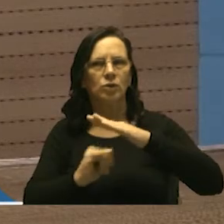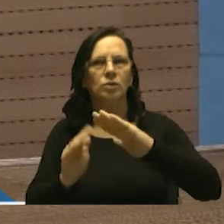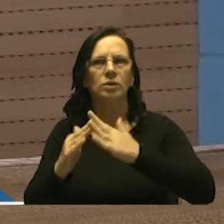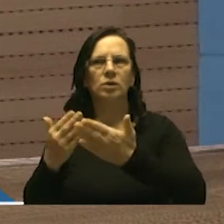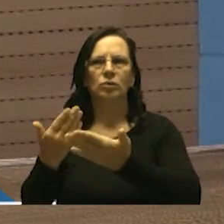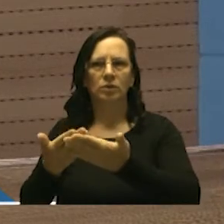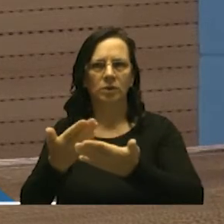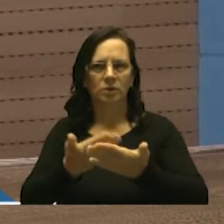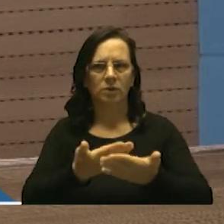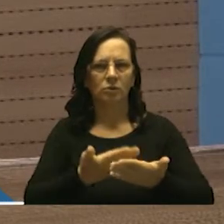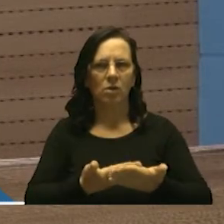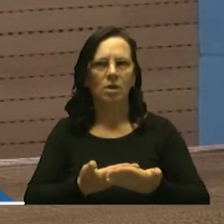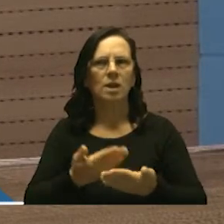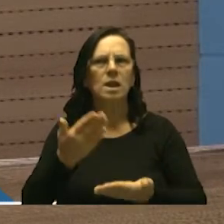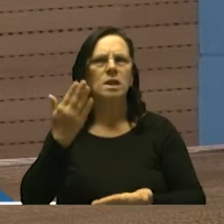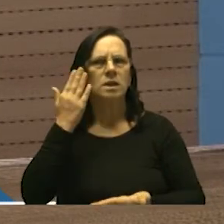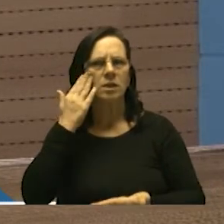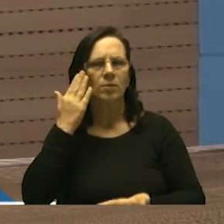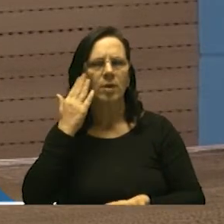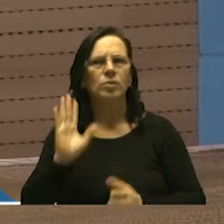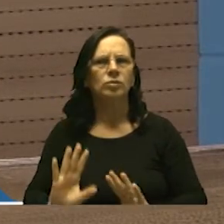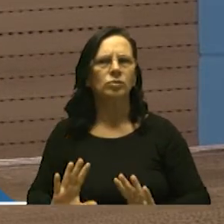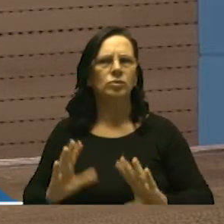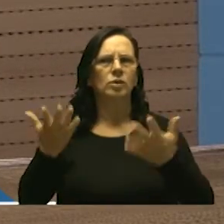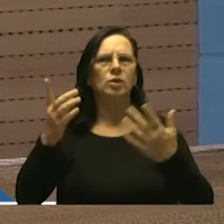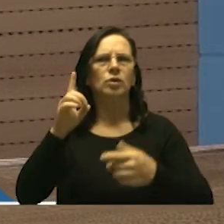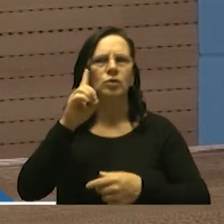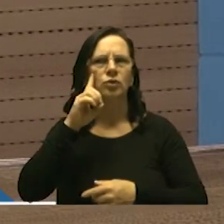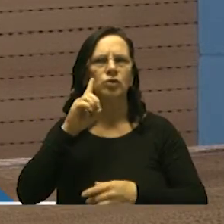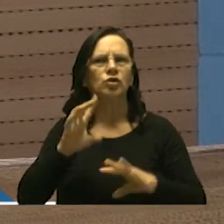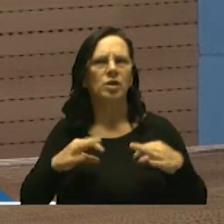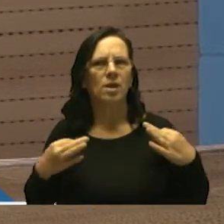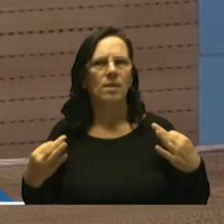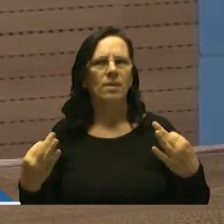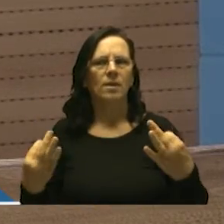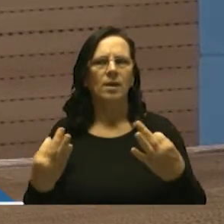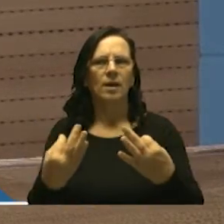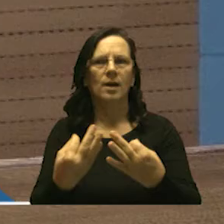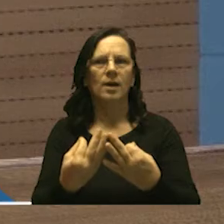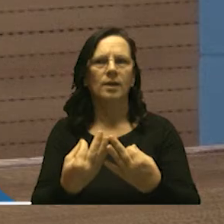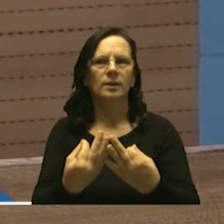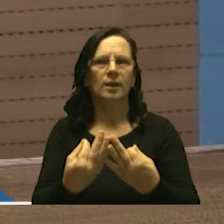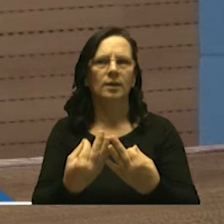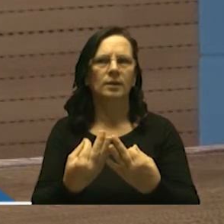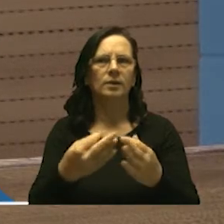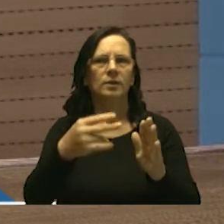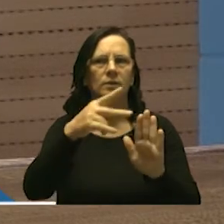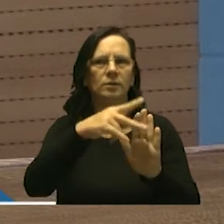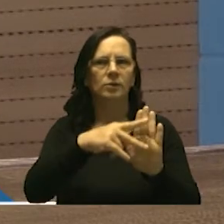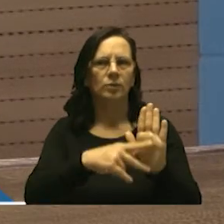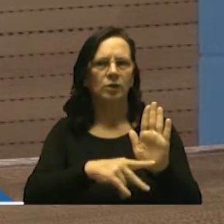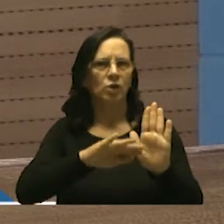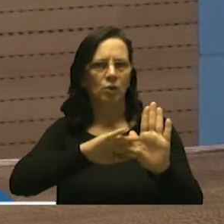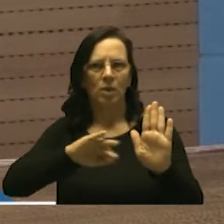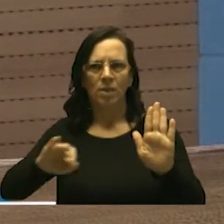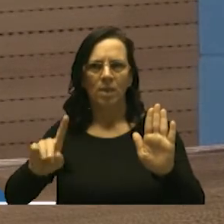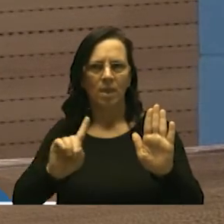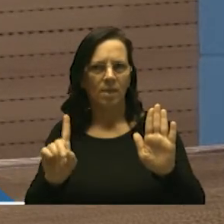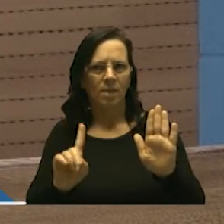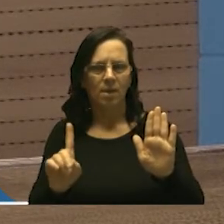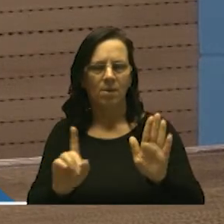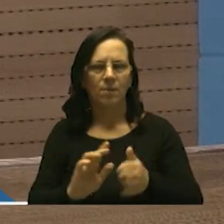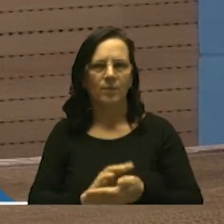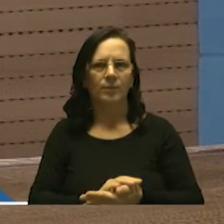a importância da celebração do dia da família e o projeto ele não vem para retirar ao